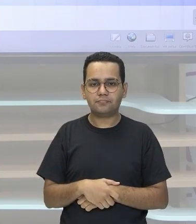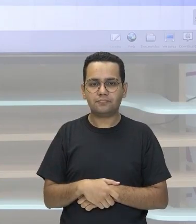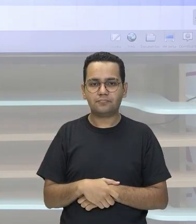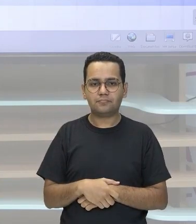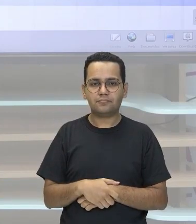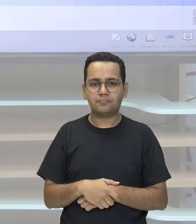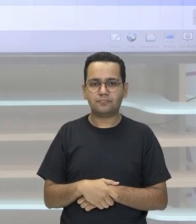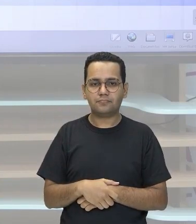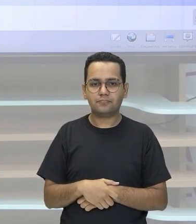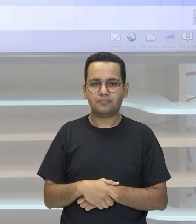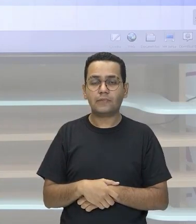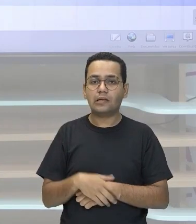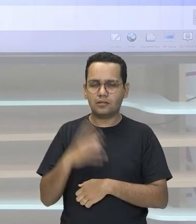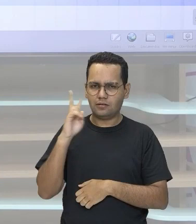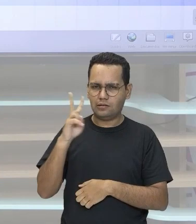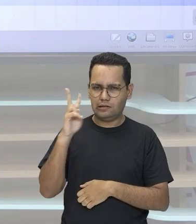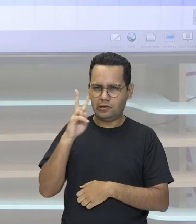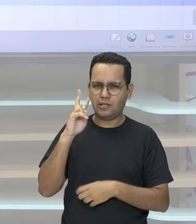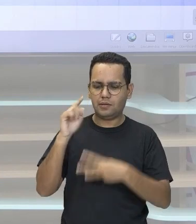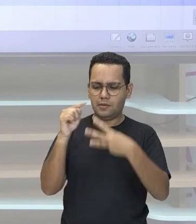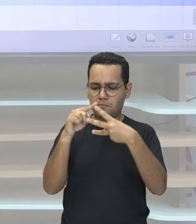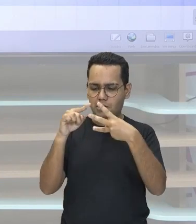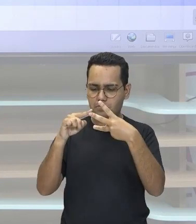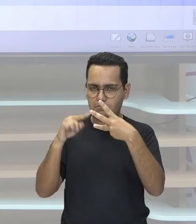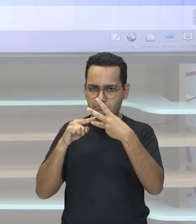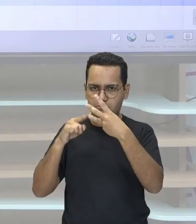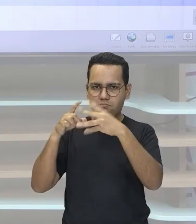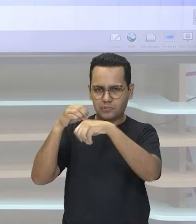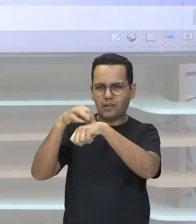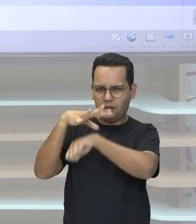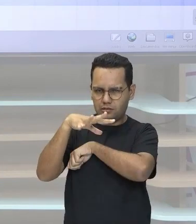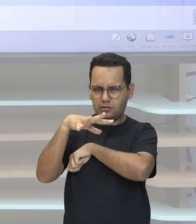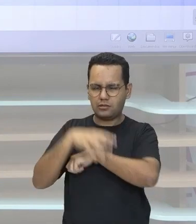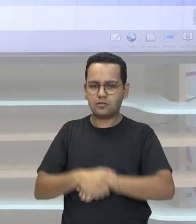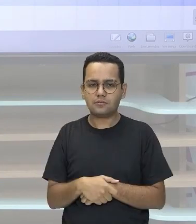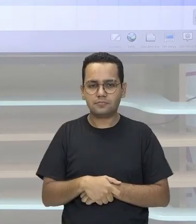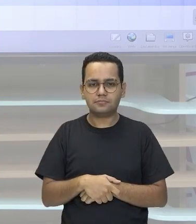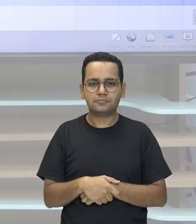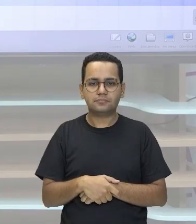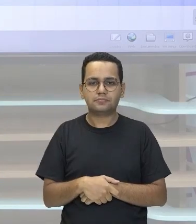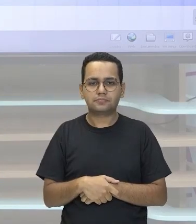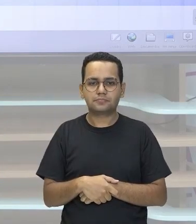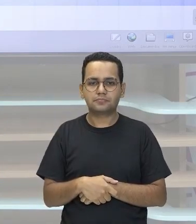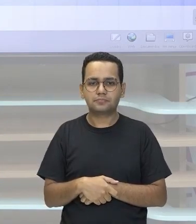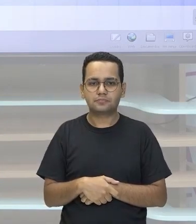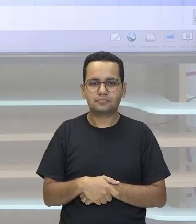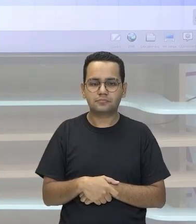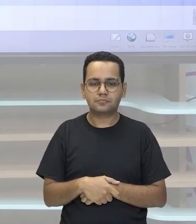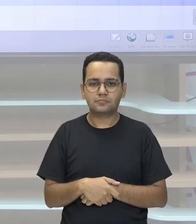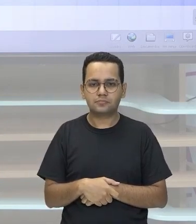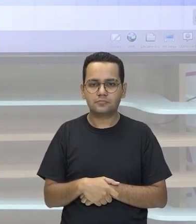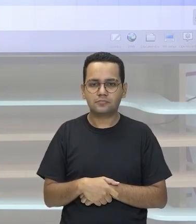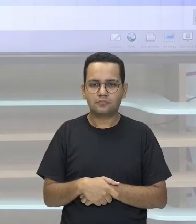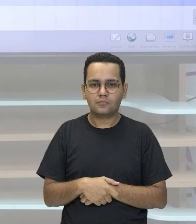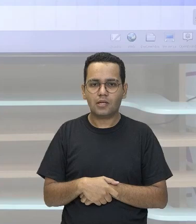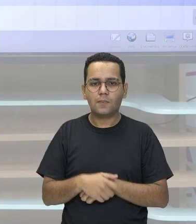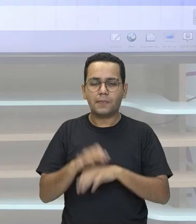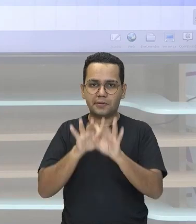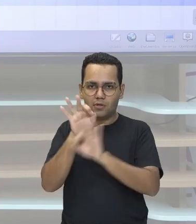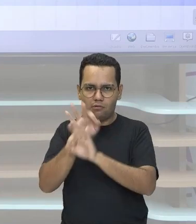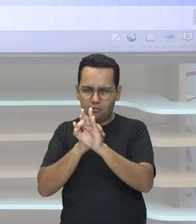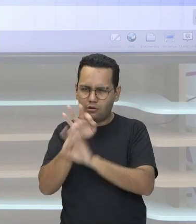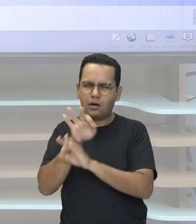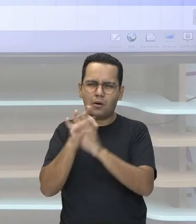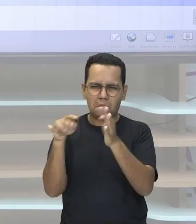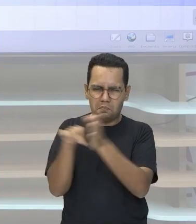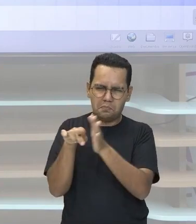aquele passo a passo Que você utilizou Para fazer A operação Conotação